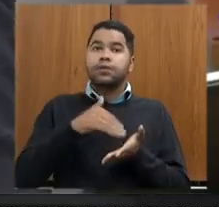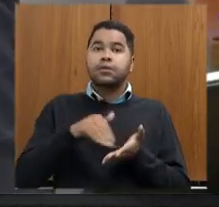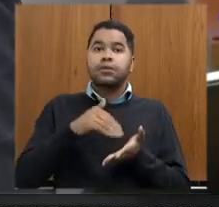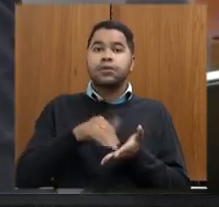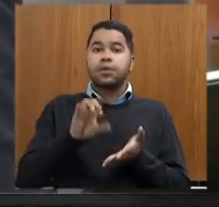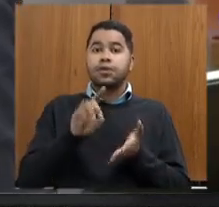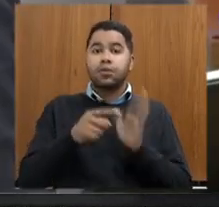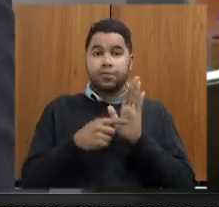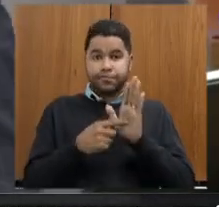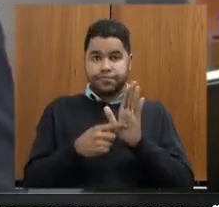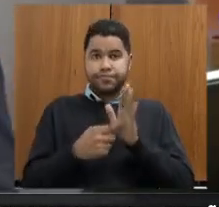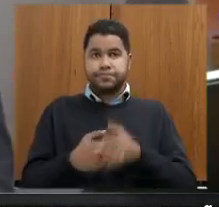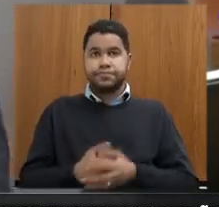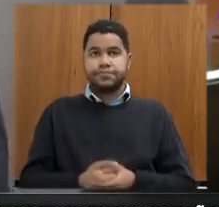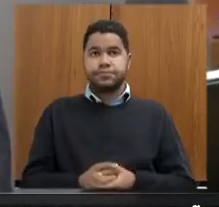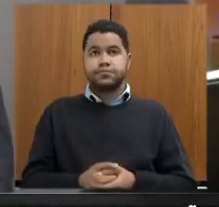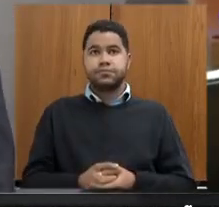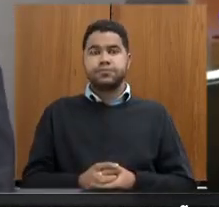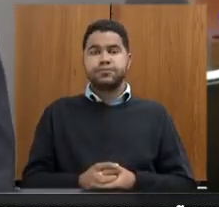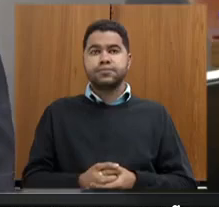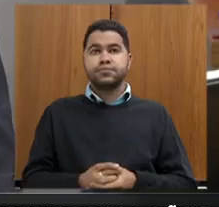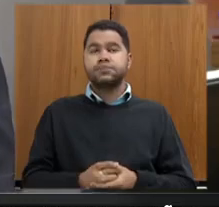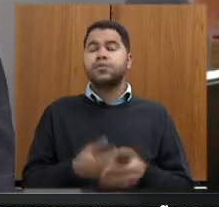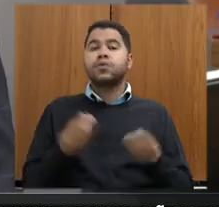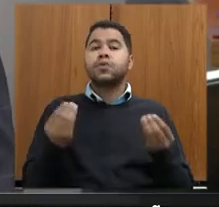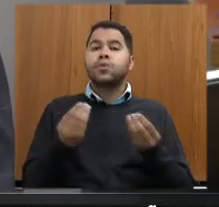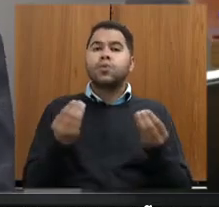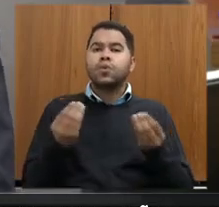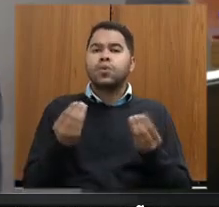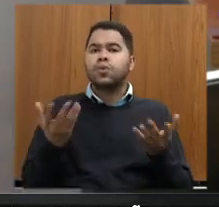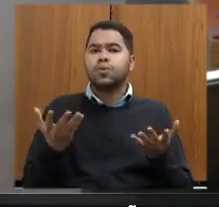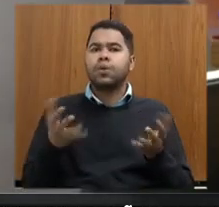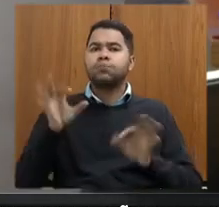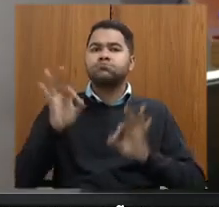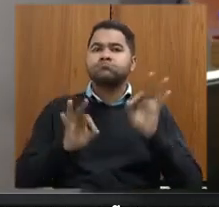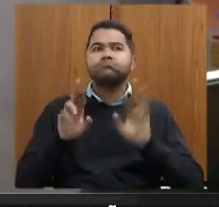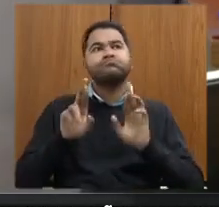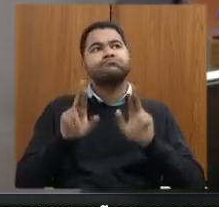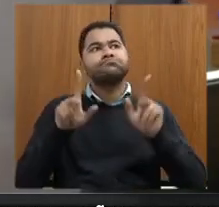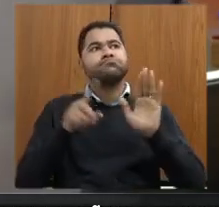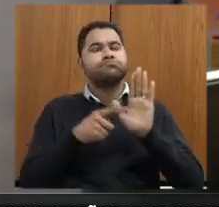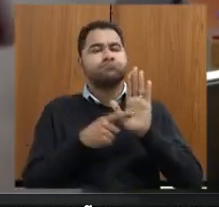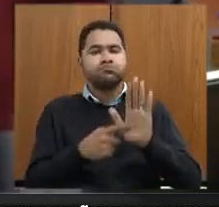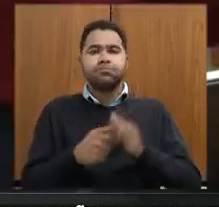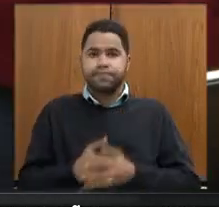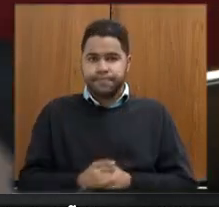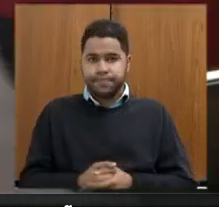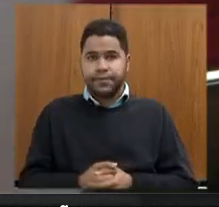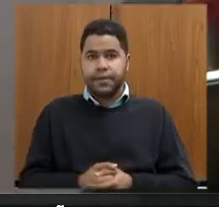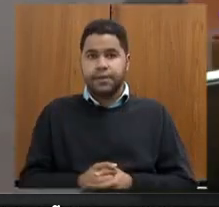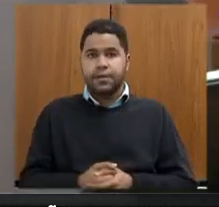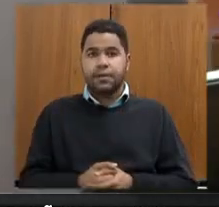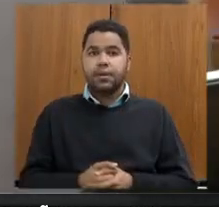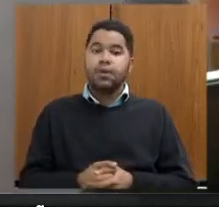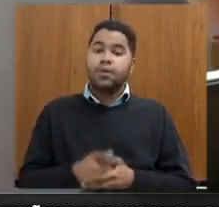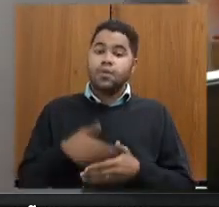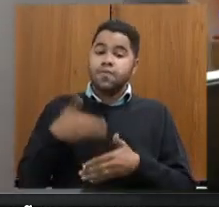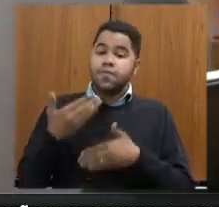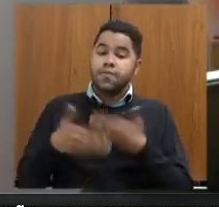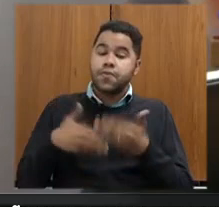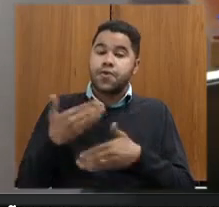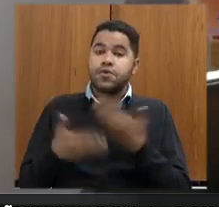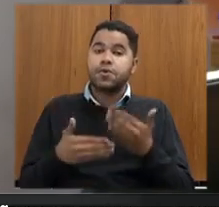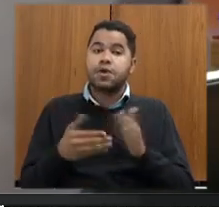deixasse claro aqui secretária como que é feito o que o que diferencia o que que diferencia um processo